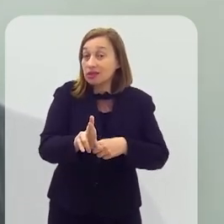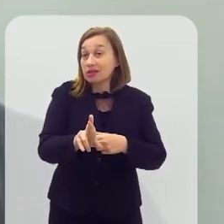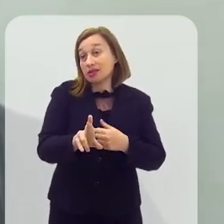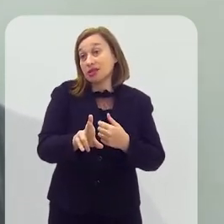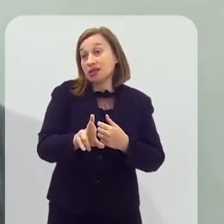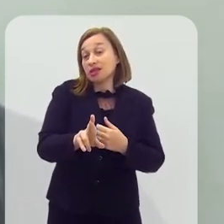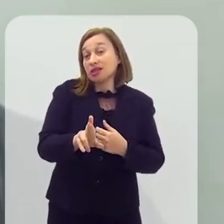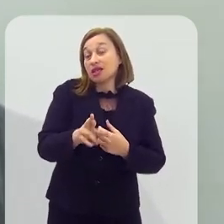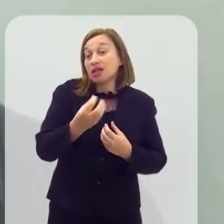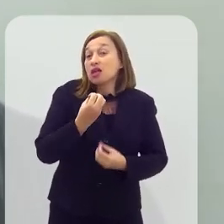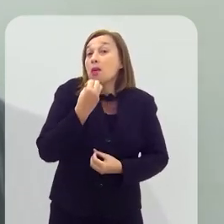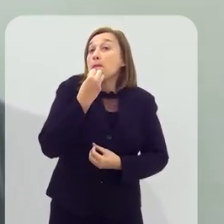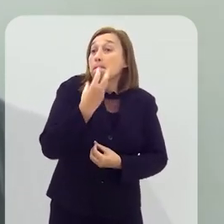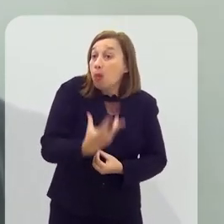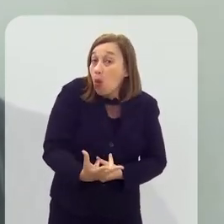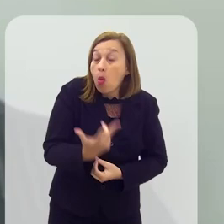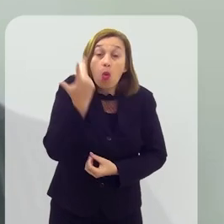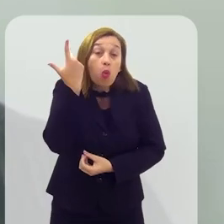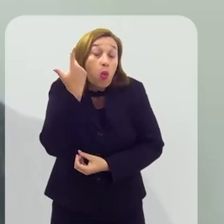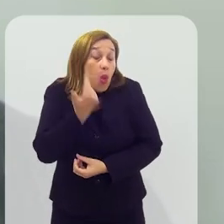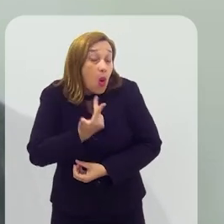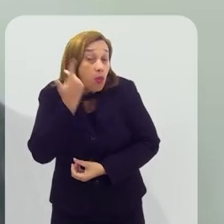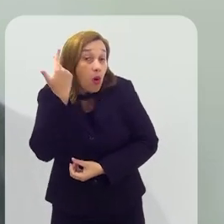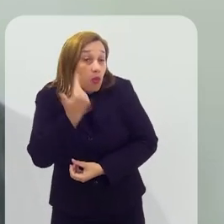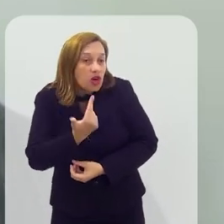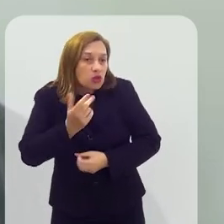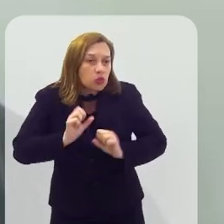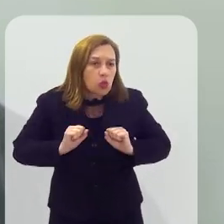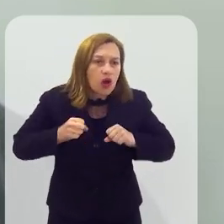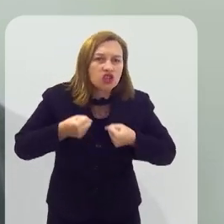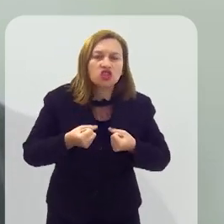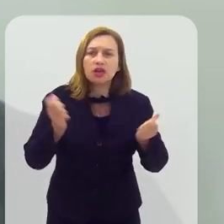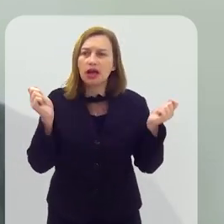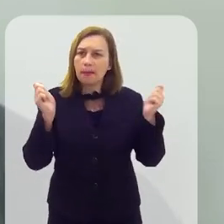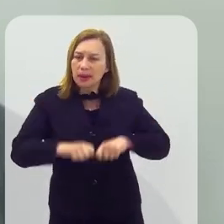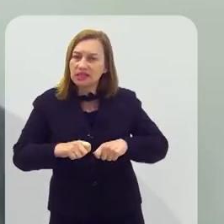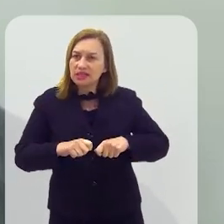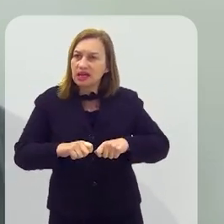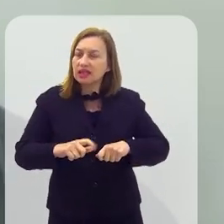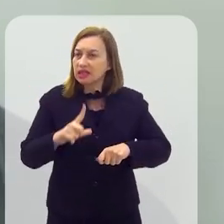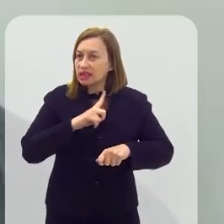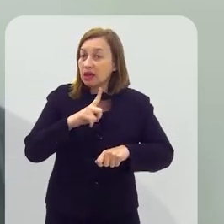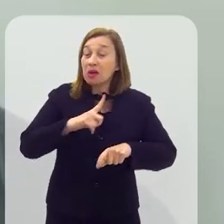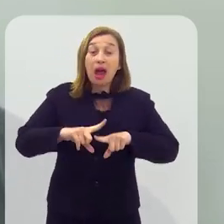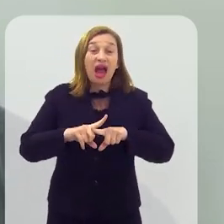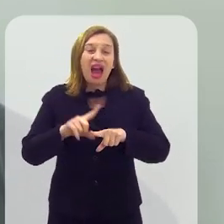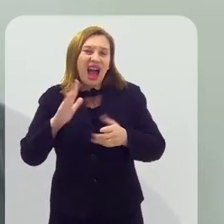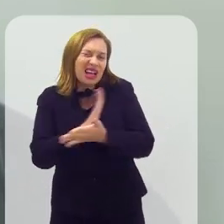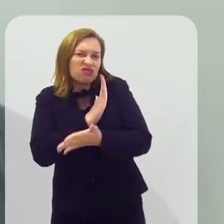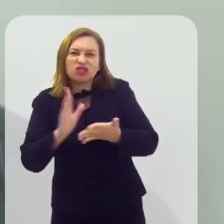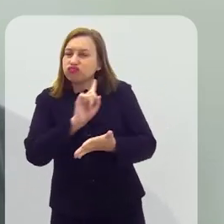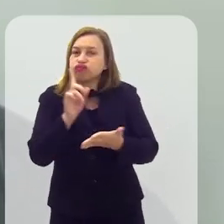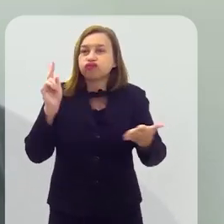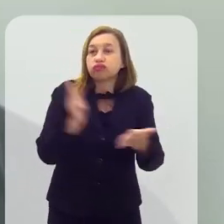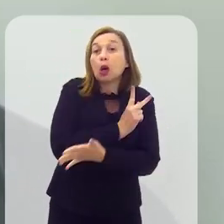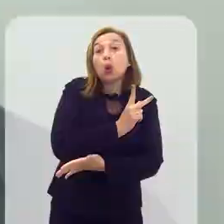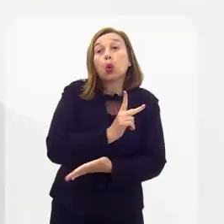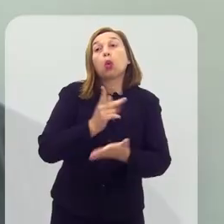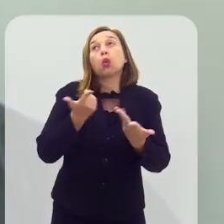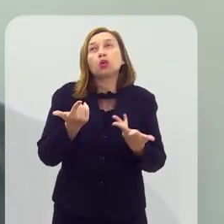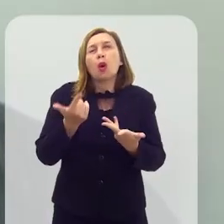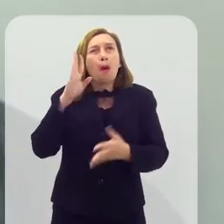que deveriam sair naturalmente dessa nossa força, da nossa capacidade instalada, às vezes não